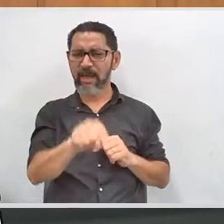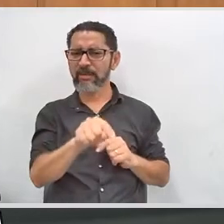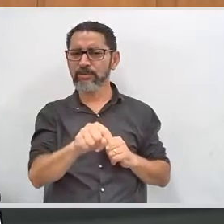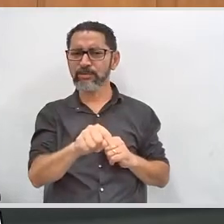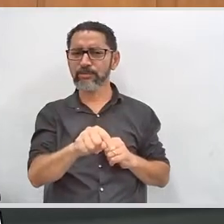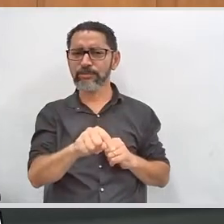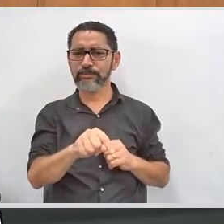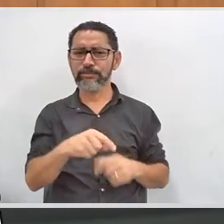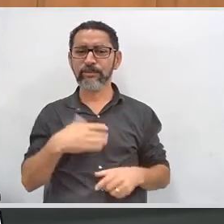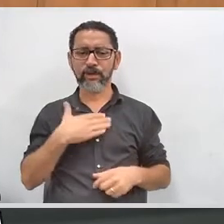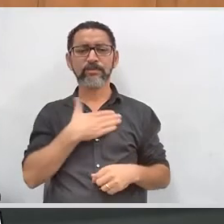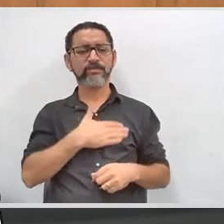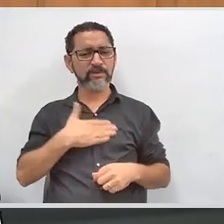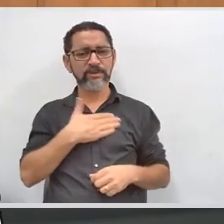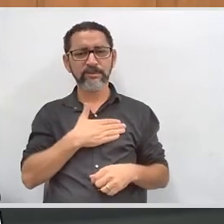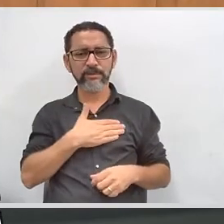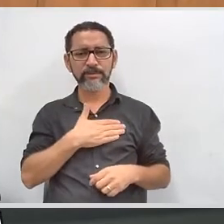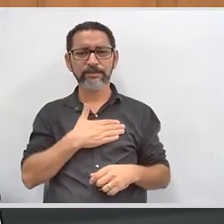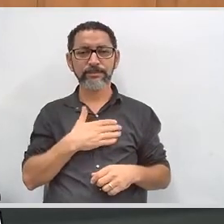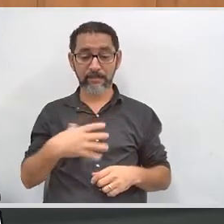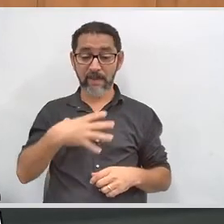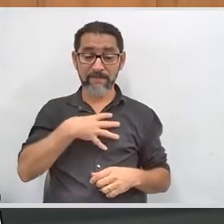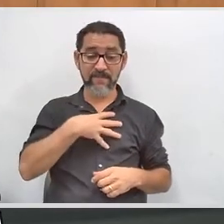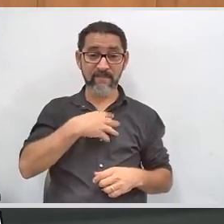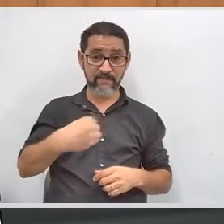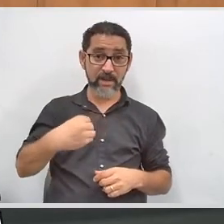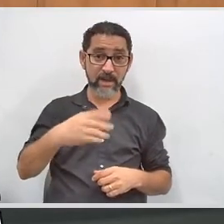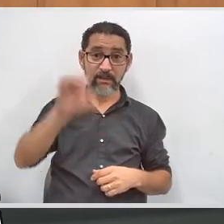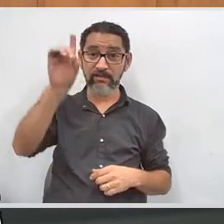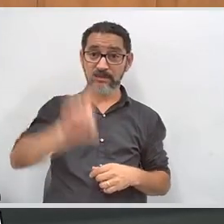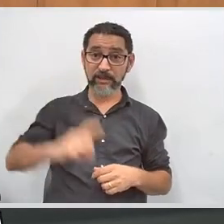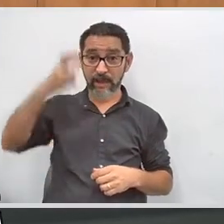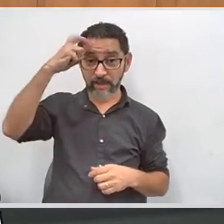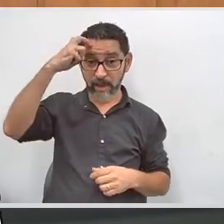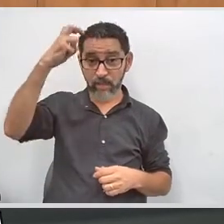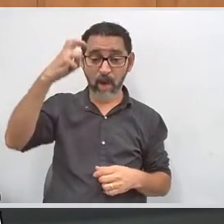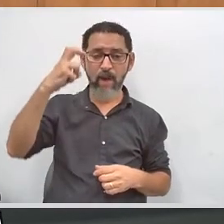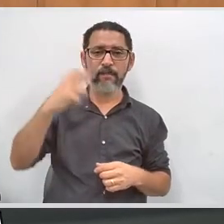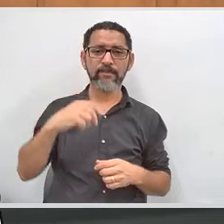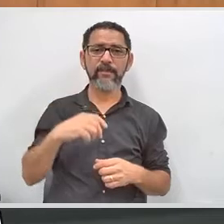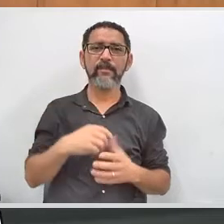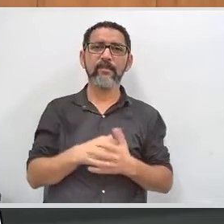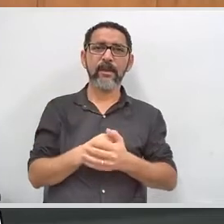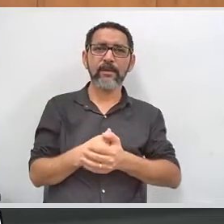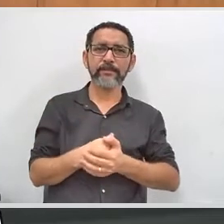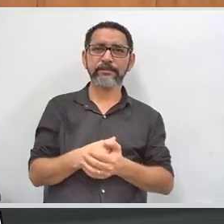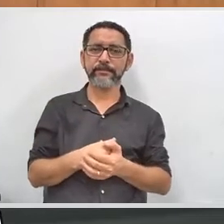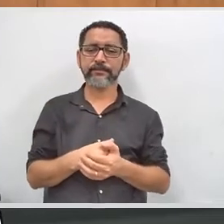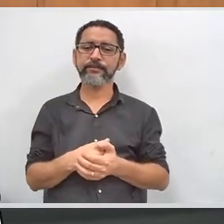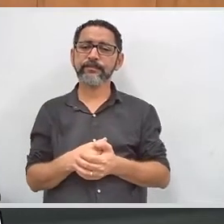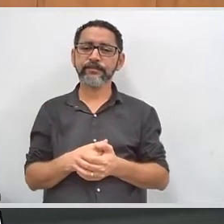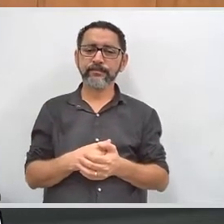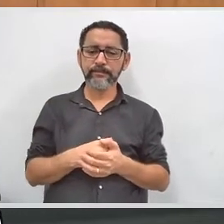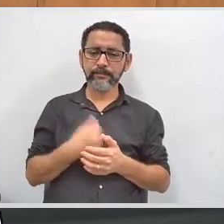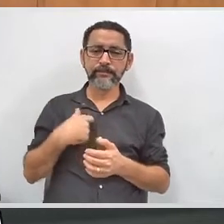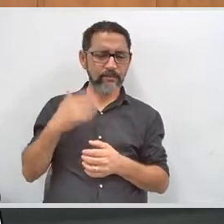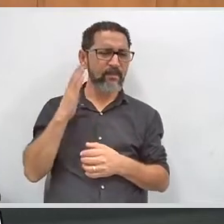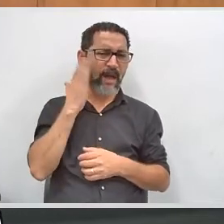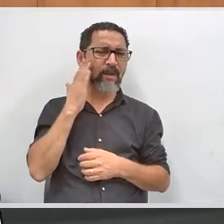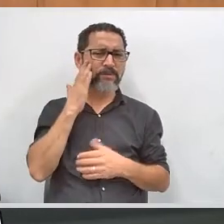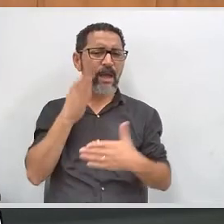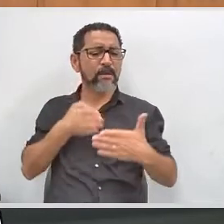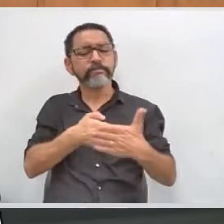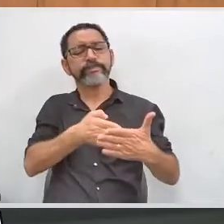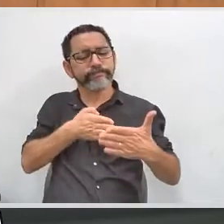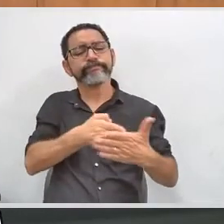fico mais satisfeito ainda, porque eu tenho uma filha com deficiência intelectual e dela é mais grave, porque ela não manifesta a vontade. E eu